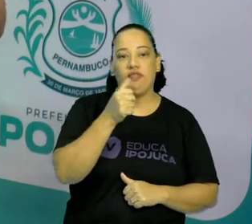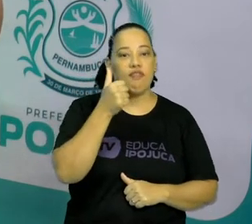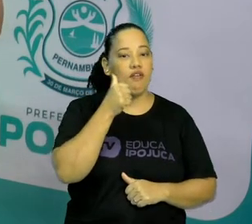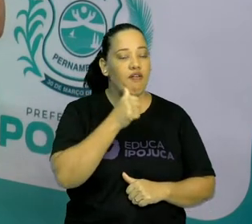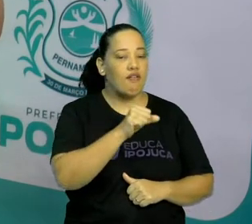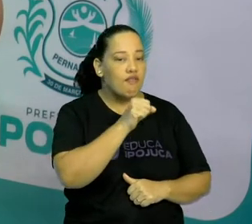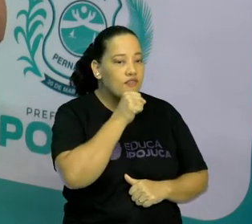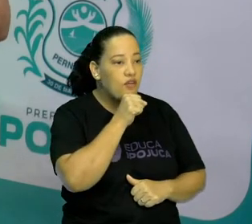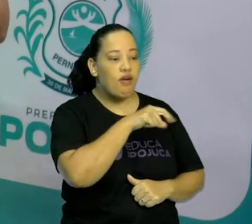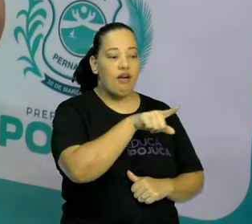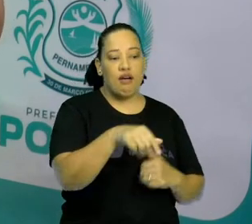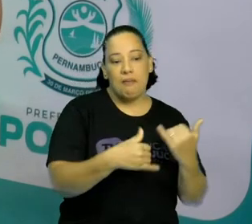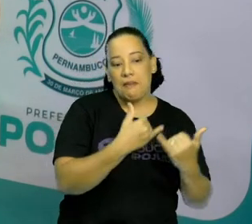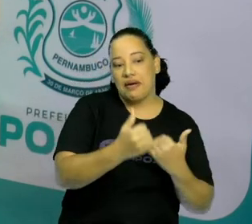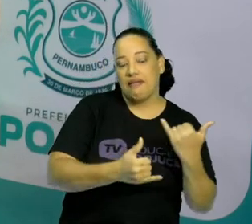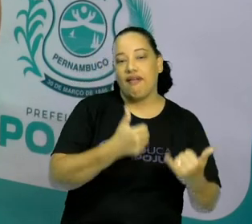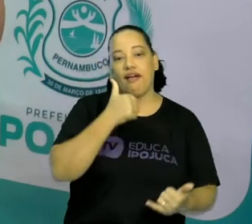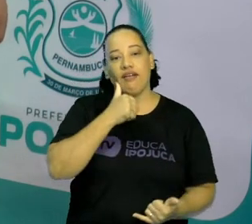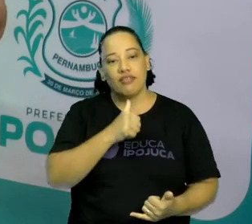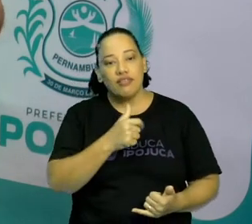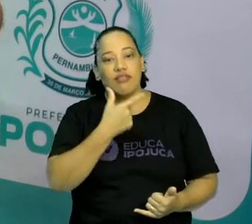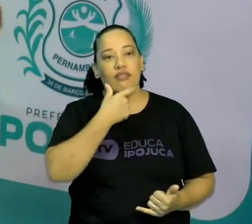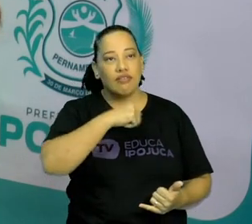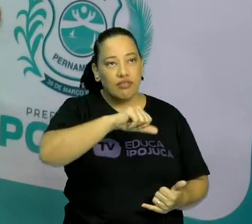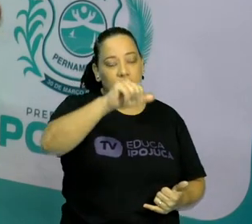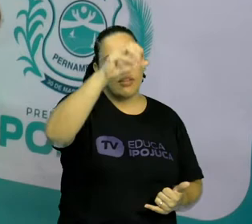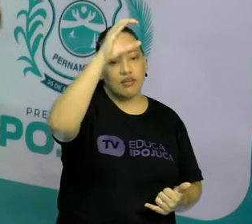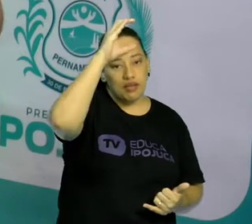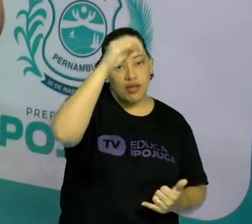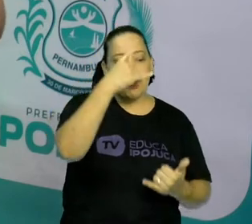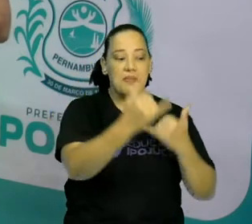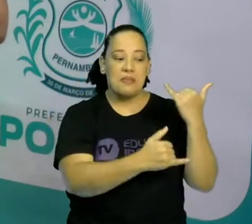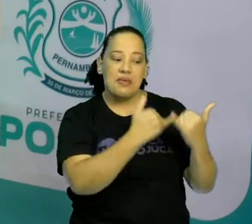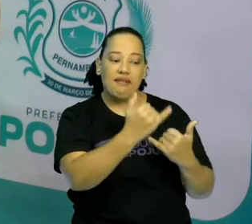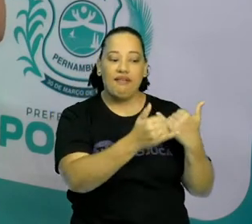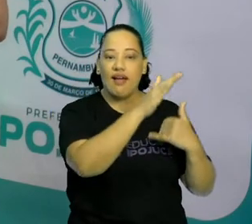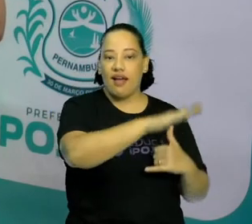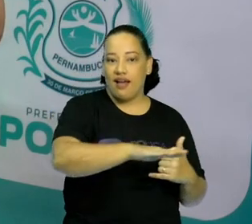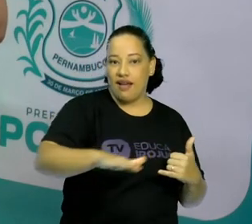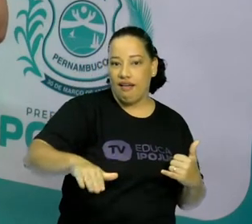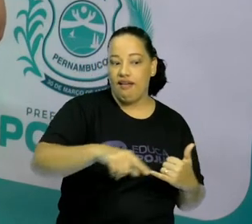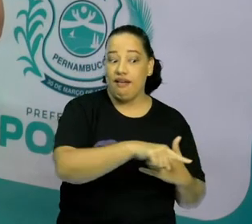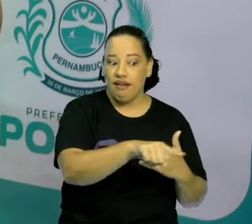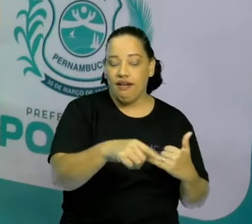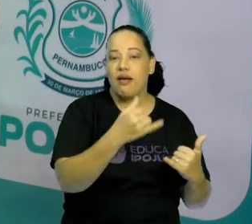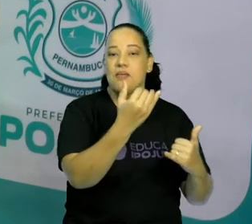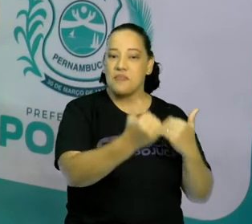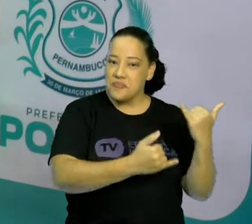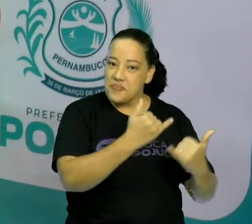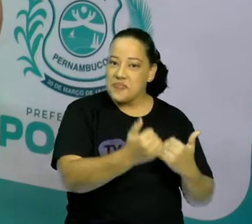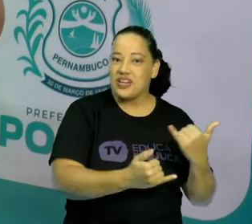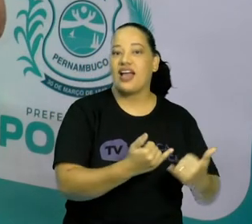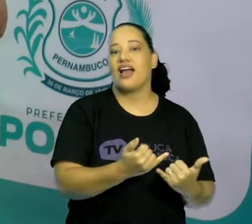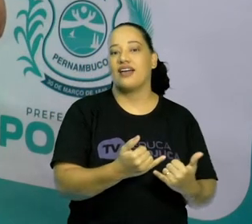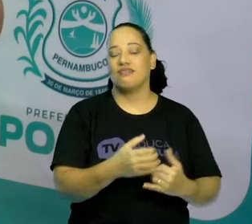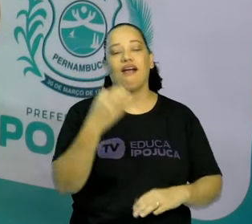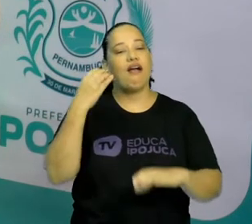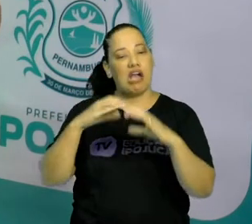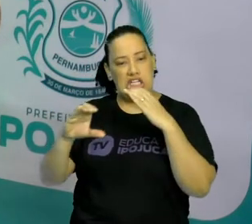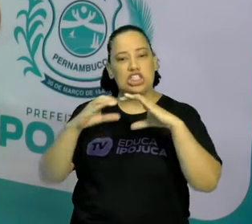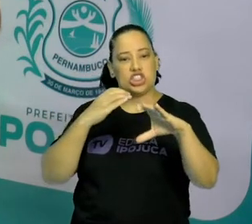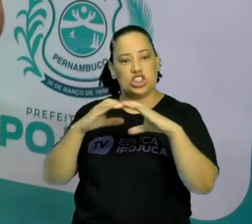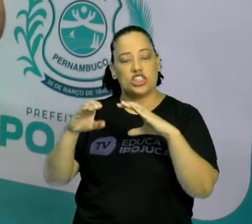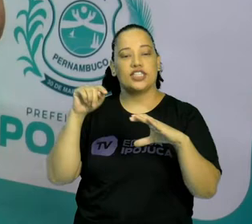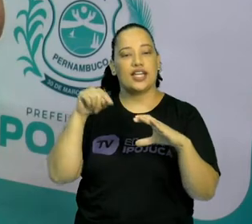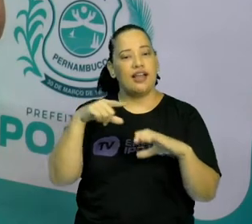tios, brincavam quando eram o quê? Quando eram pequenos. Uma cantiga, ela pode ter